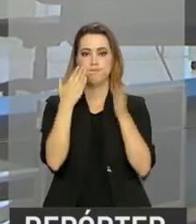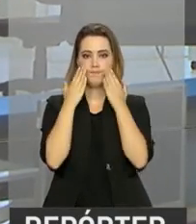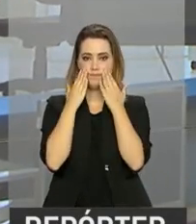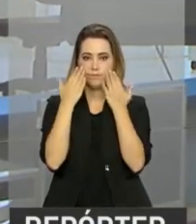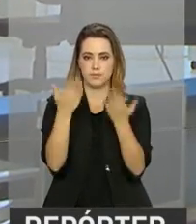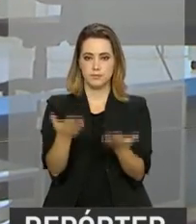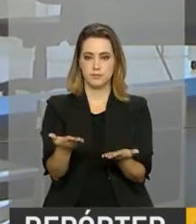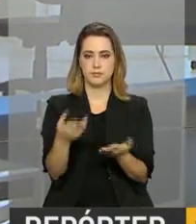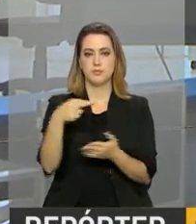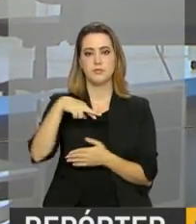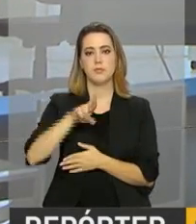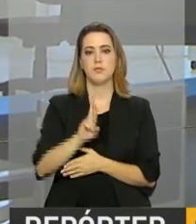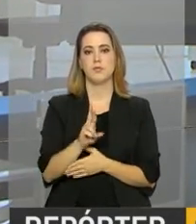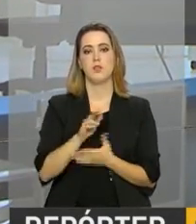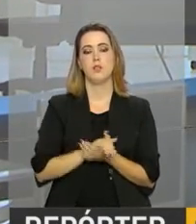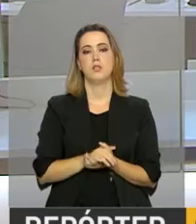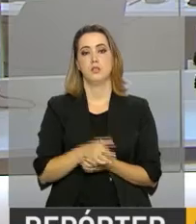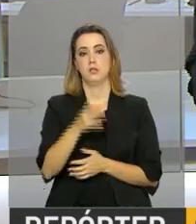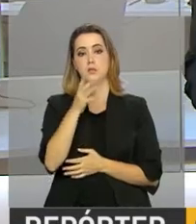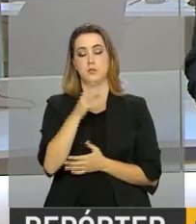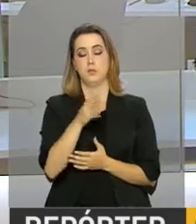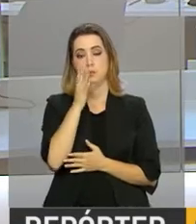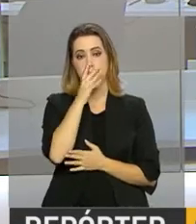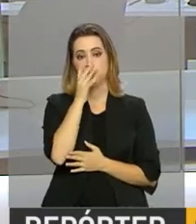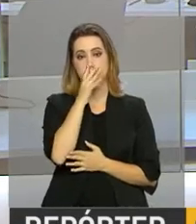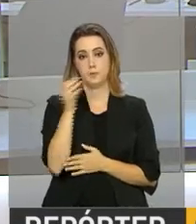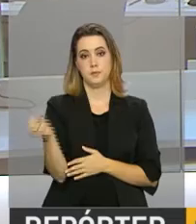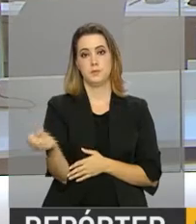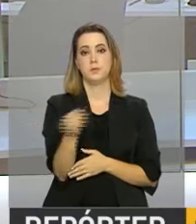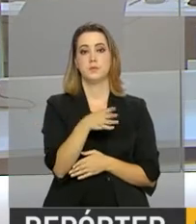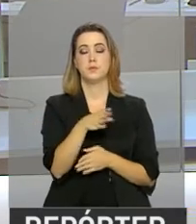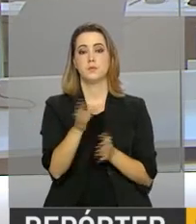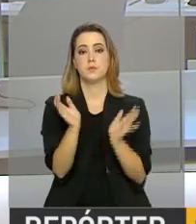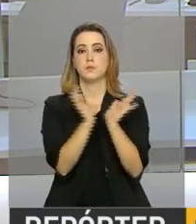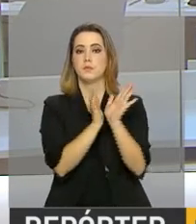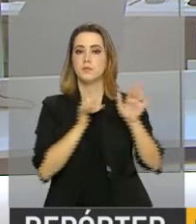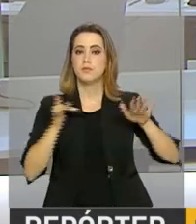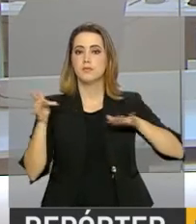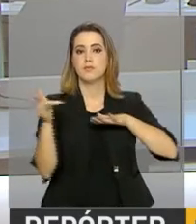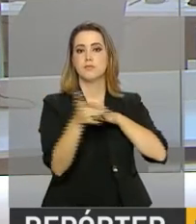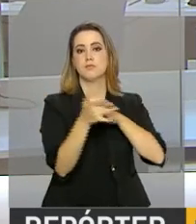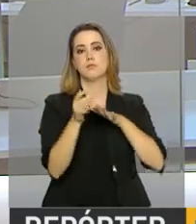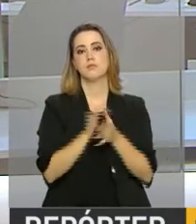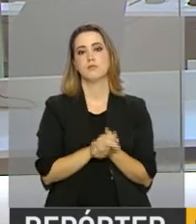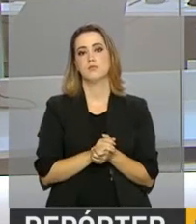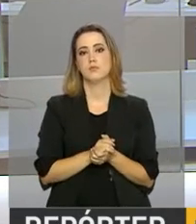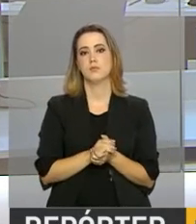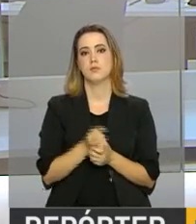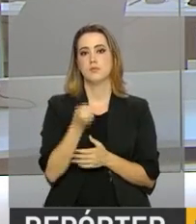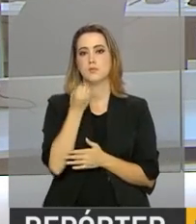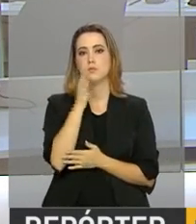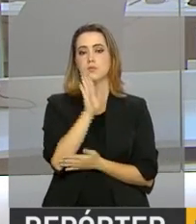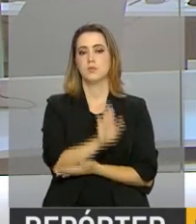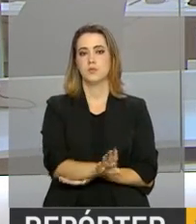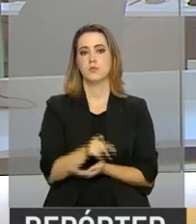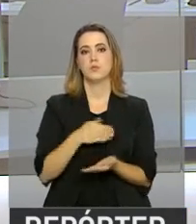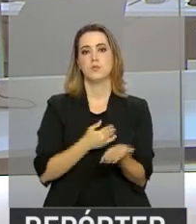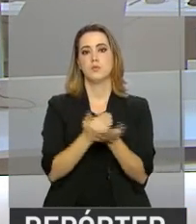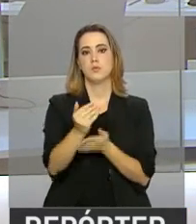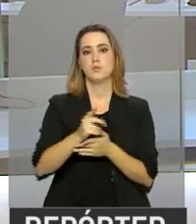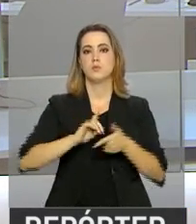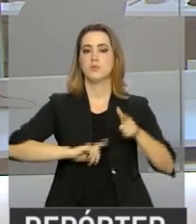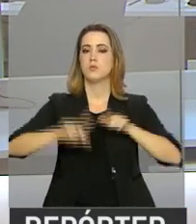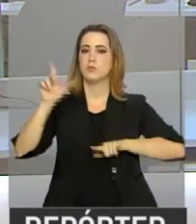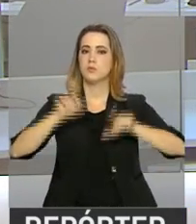próxima edição do Repórter NBR. Acompanhe as novidades também pelas nossas redes sociais. Uma boa tarde para você e